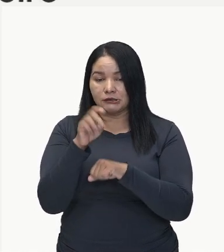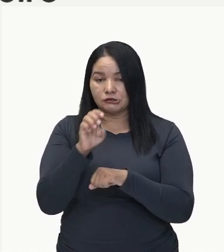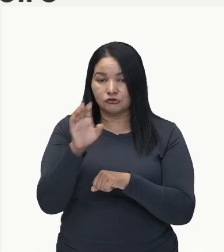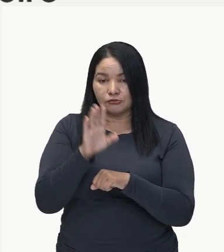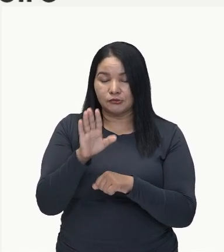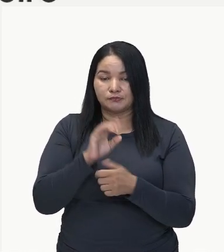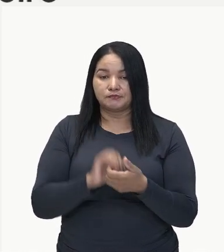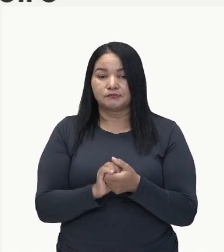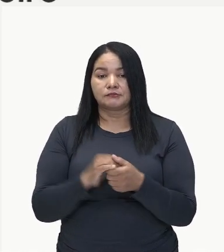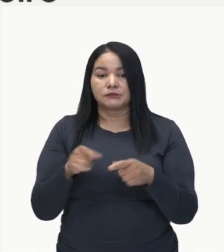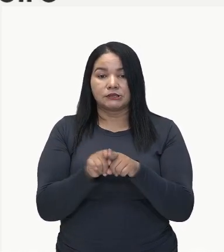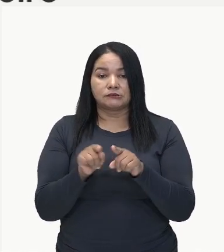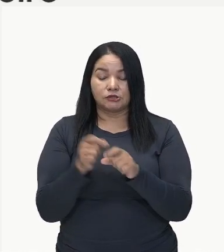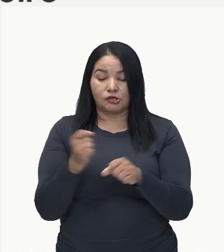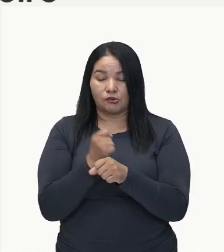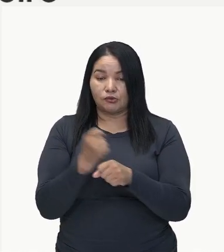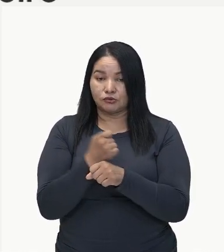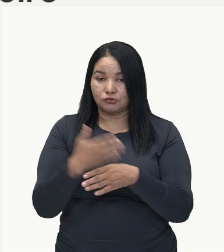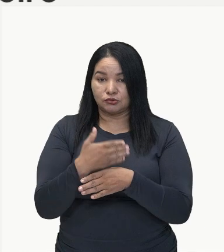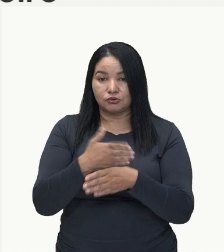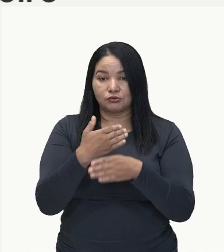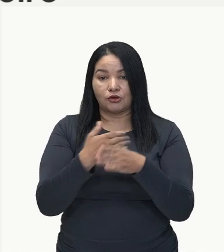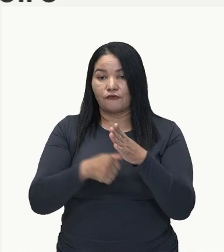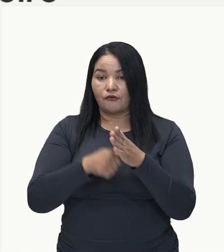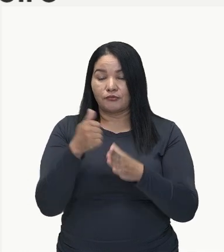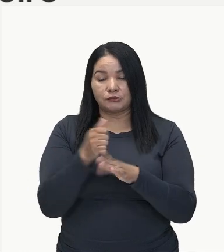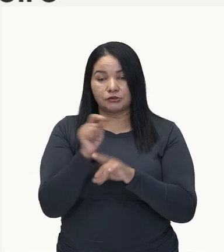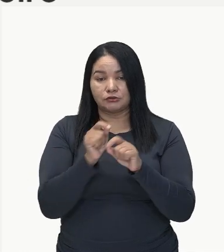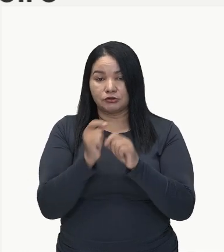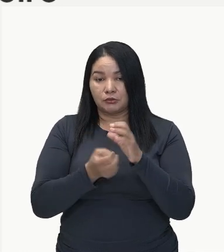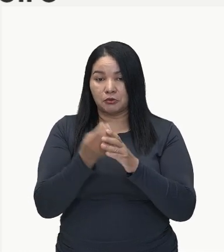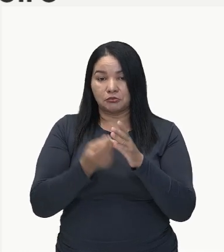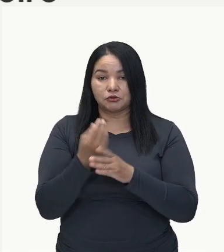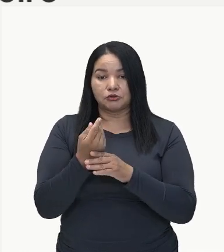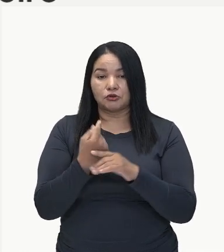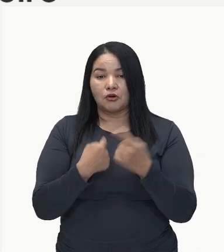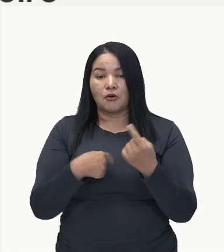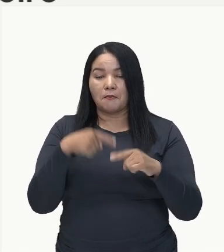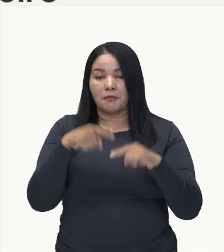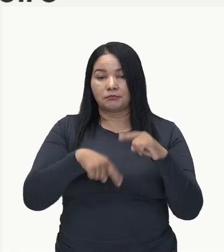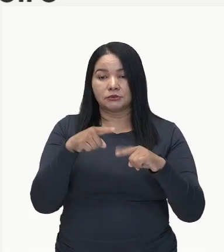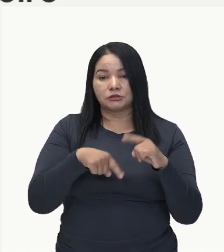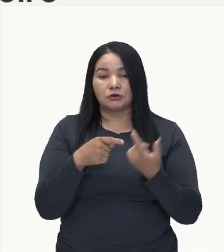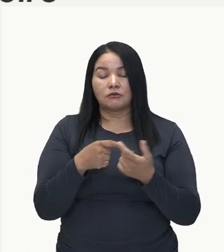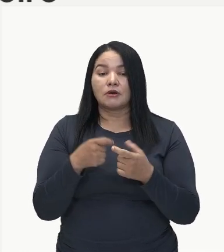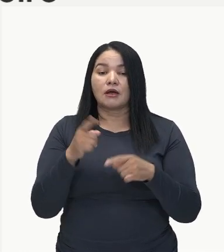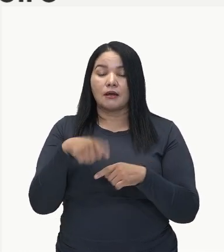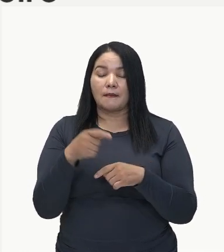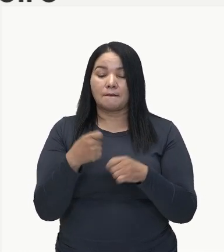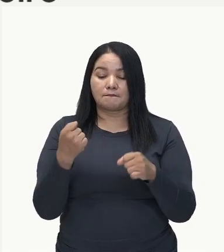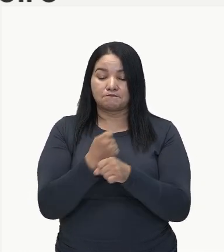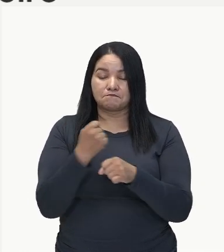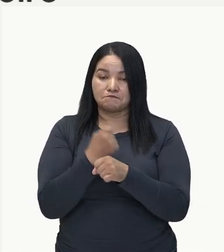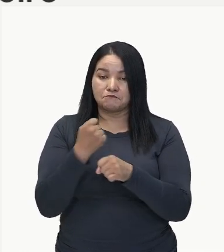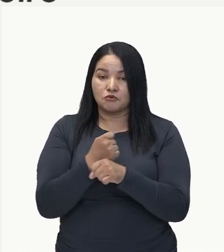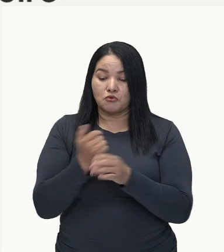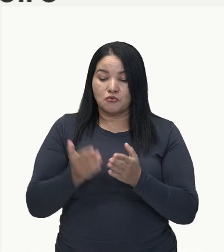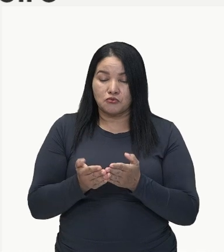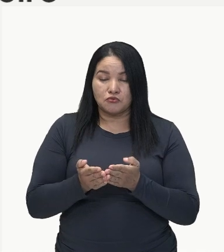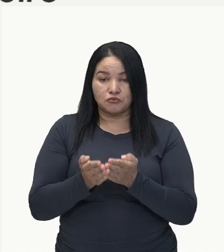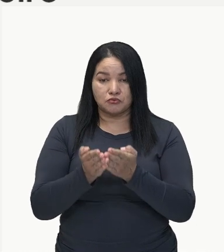A construção naval, ele é o primeiro produtor mundial, ou seja, é o país que mais produz navios